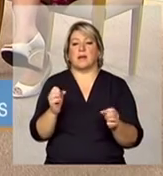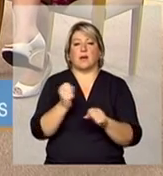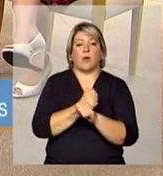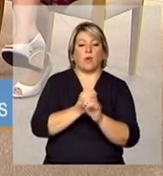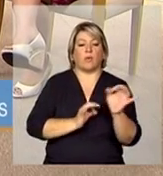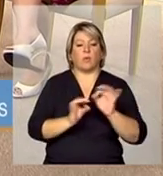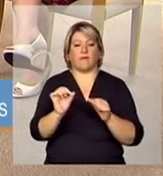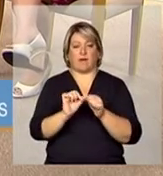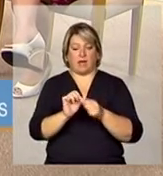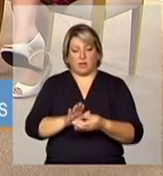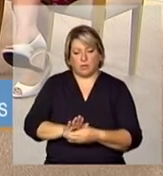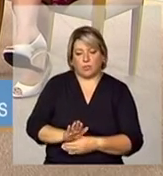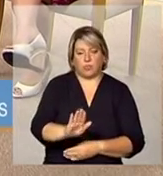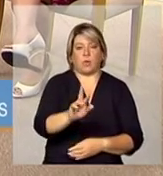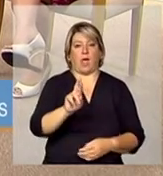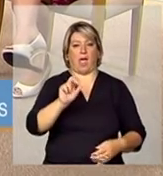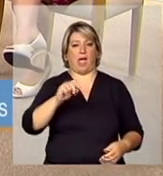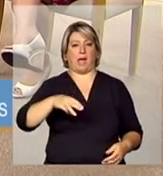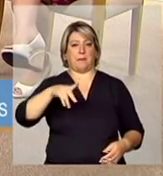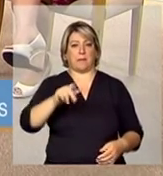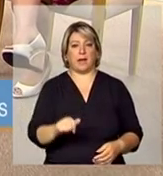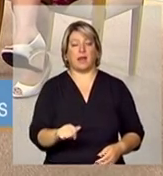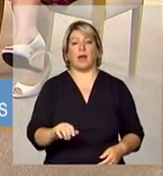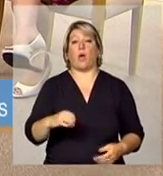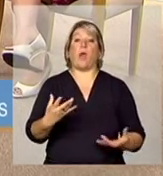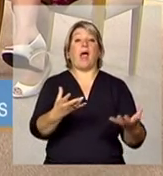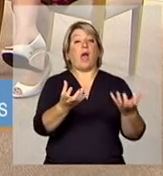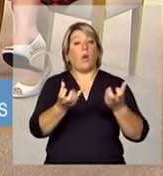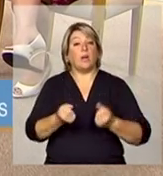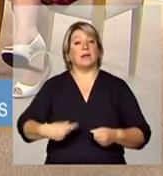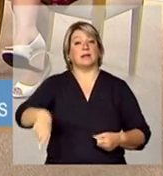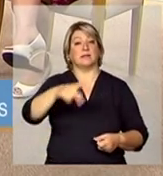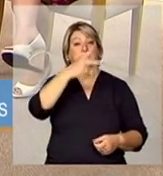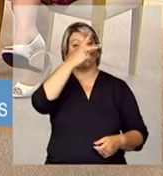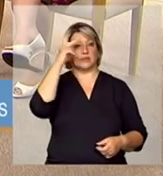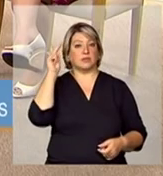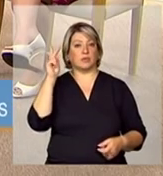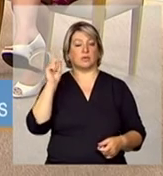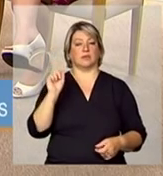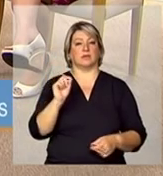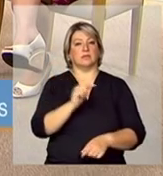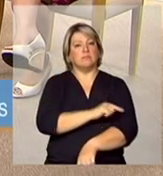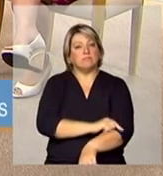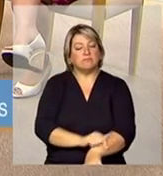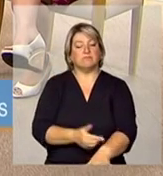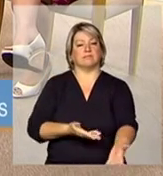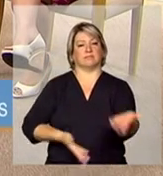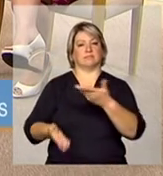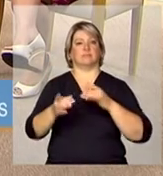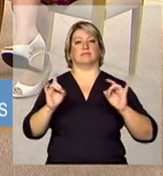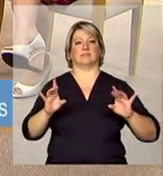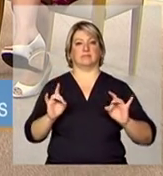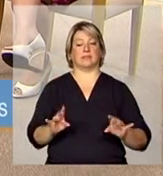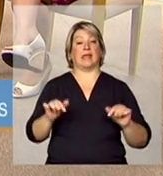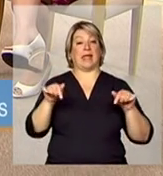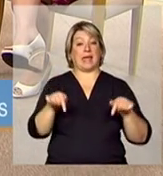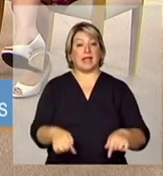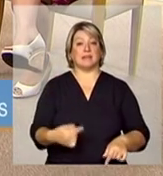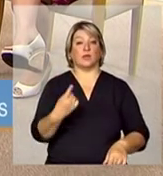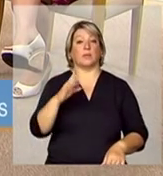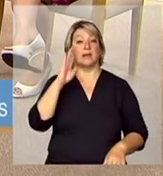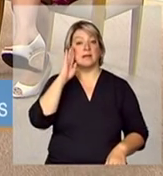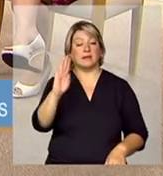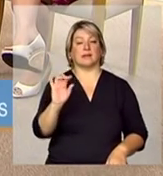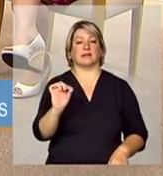uma rampa fazer uma adaptação para acolher as pessoas de forma digna de forma qualificada essa é uma das formas